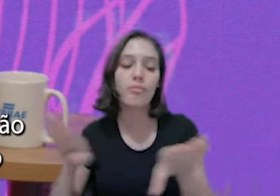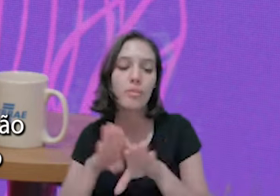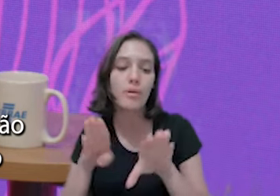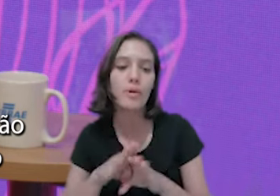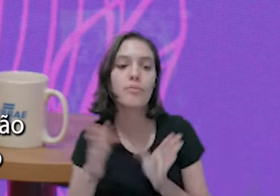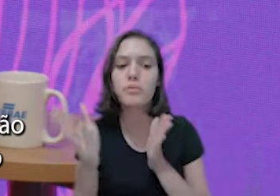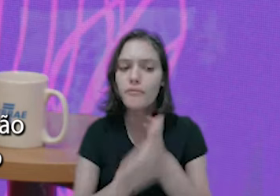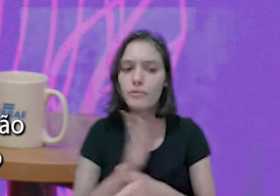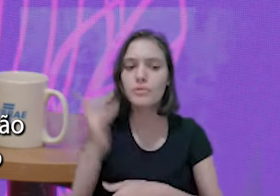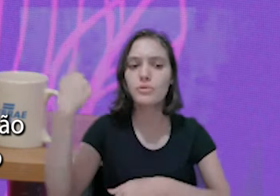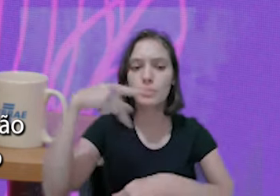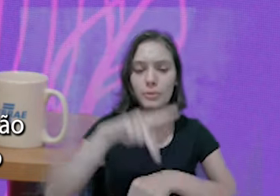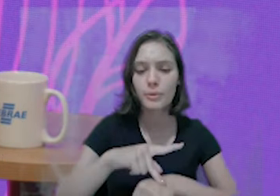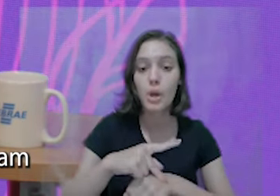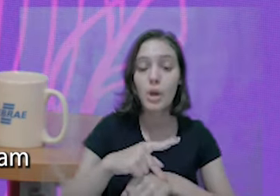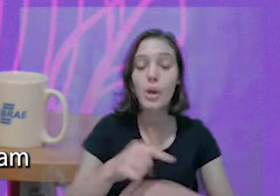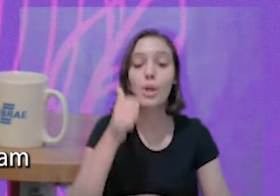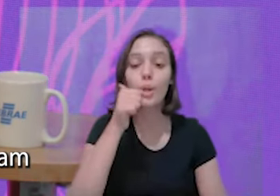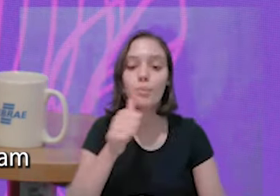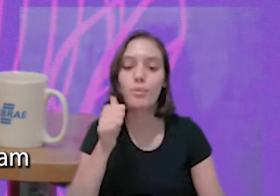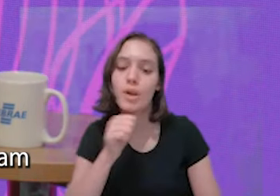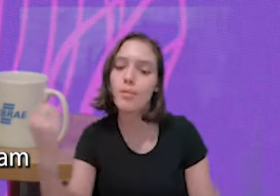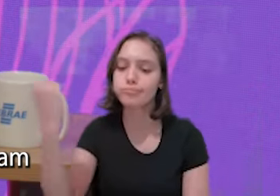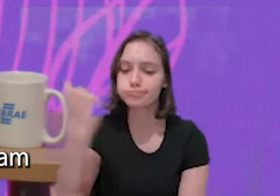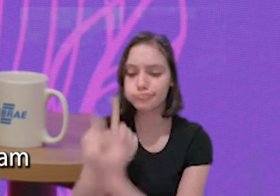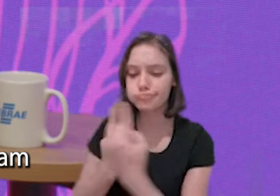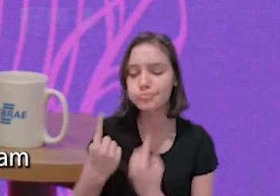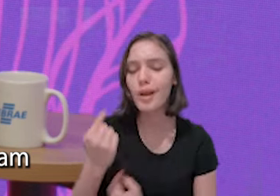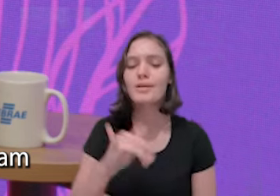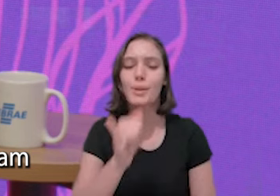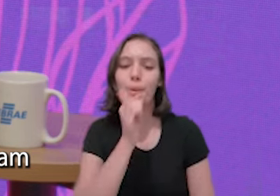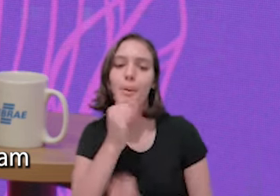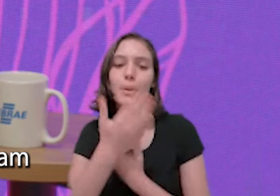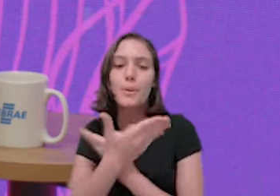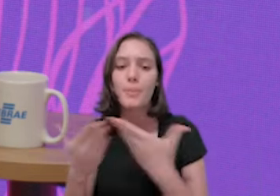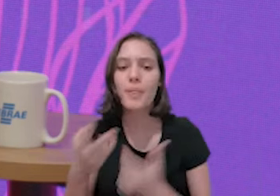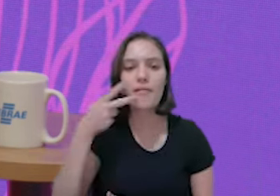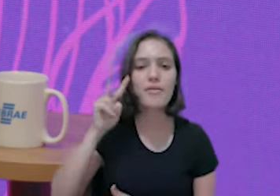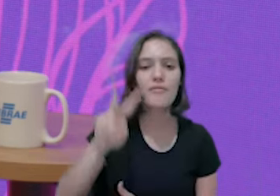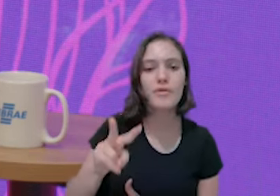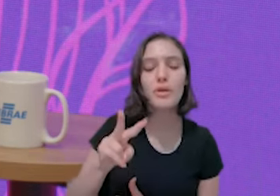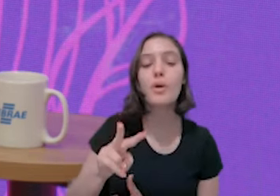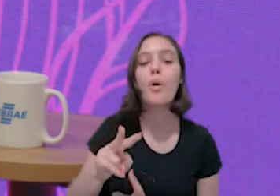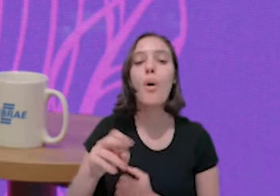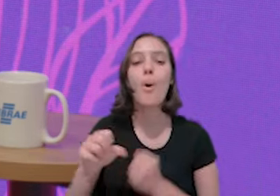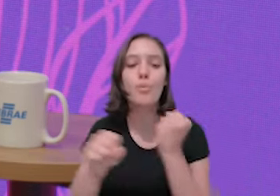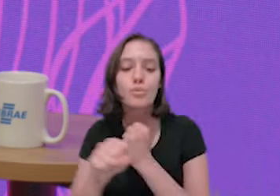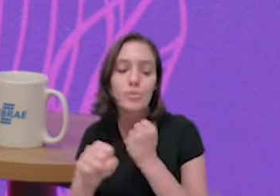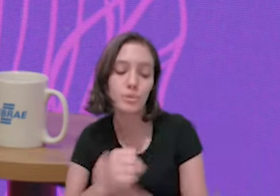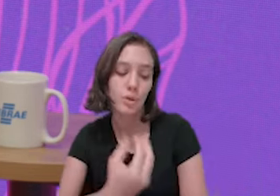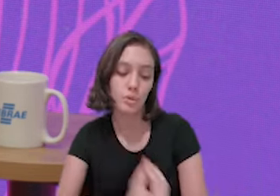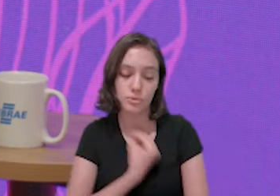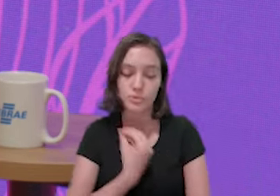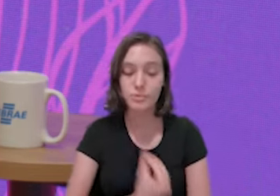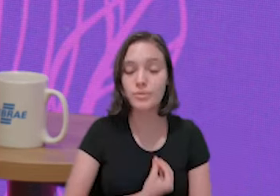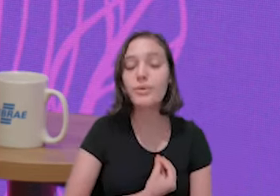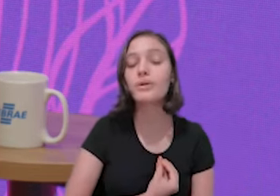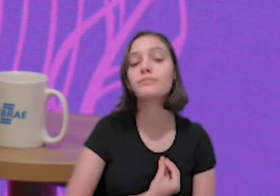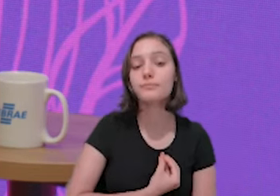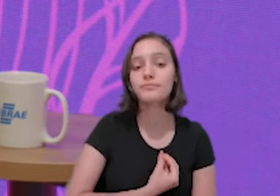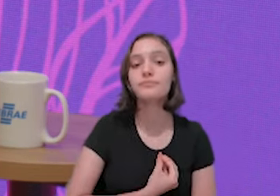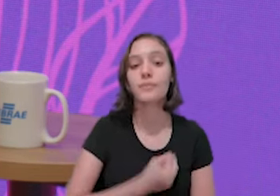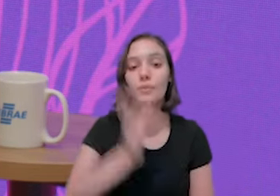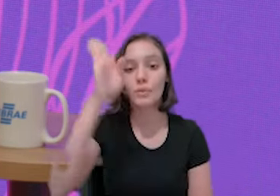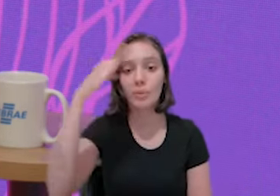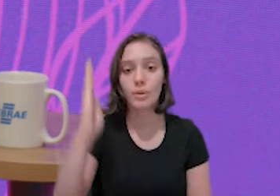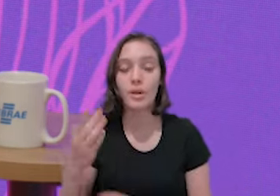Imigrante e ao Dia do Refugiado, e trazendo mulheres inspiradoras que mudam o retorno, que venham construir, reconstruir a sua